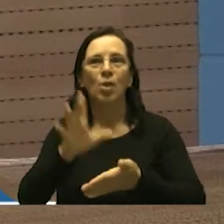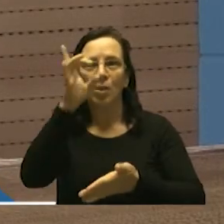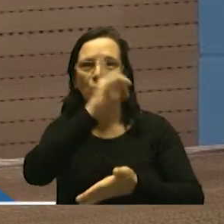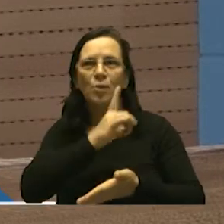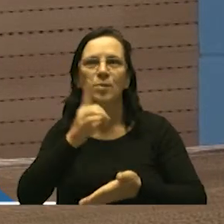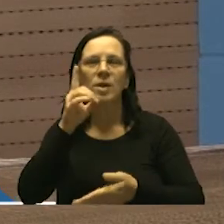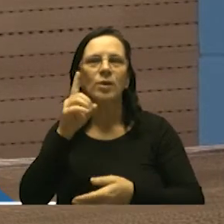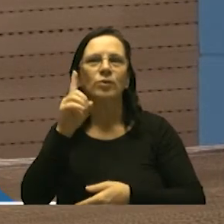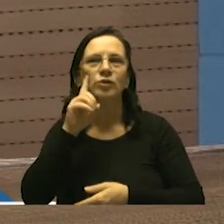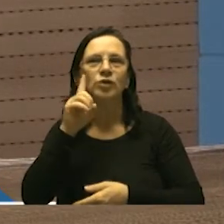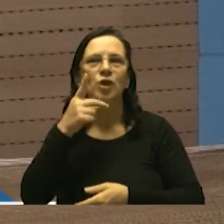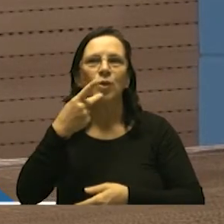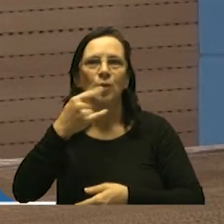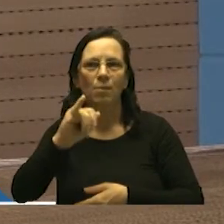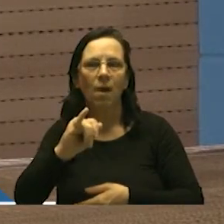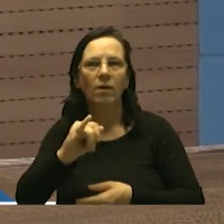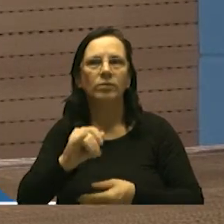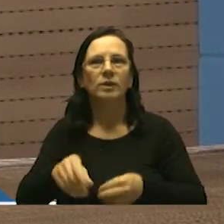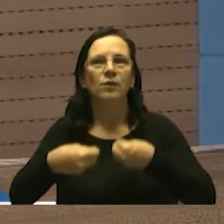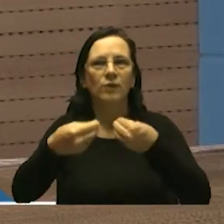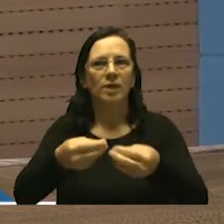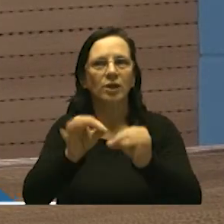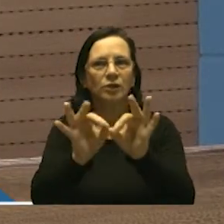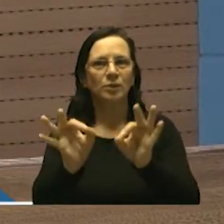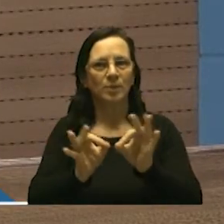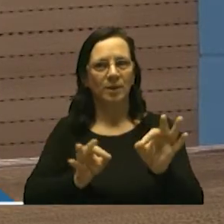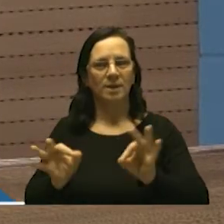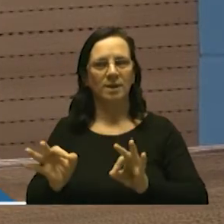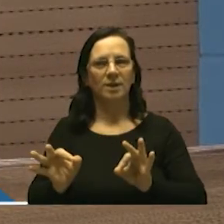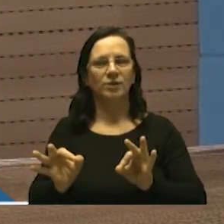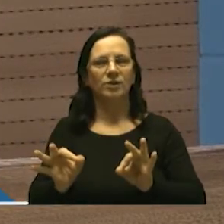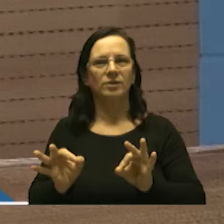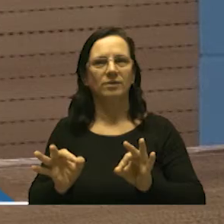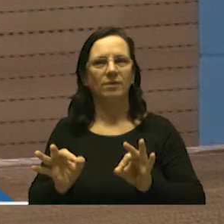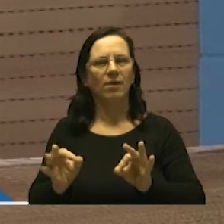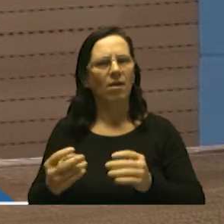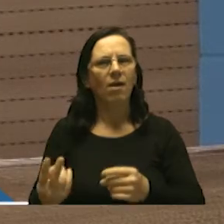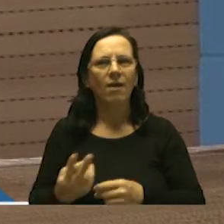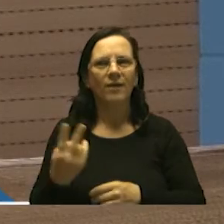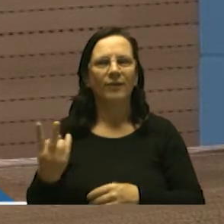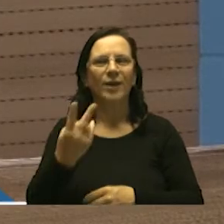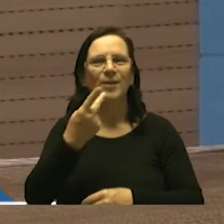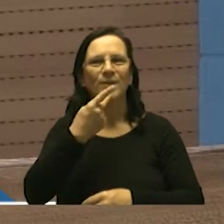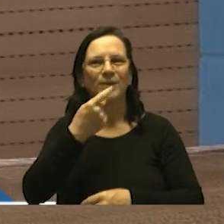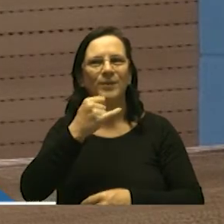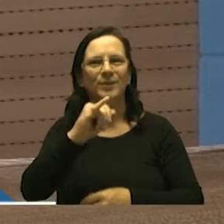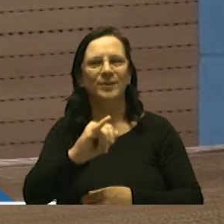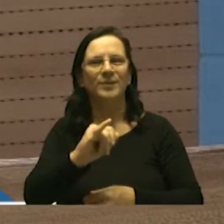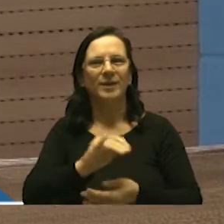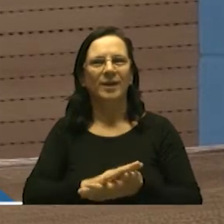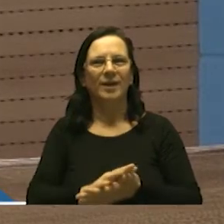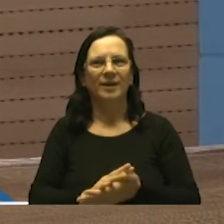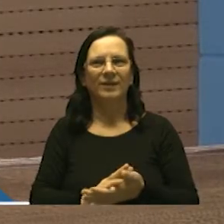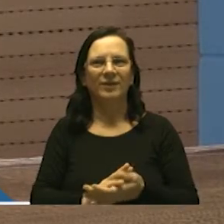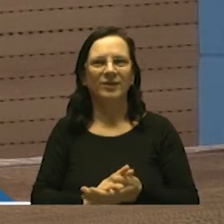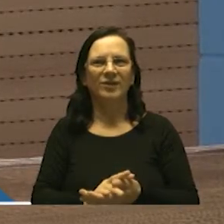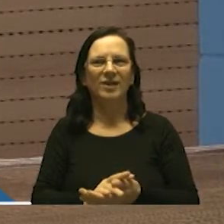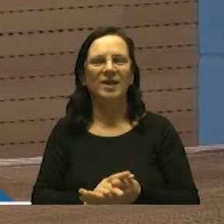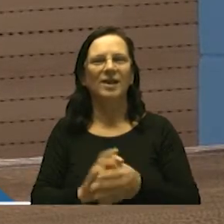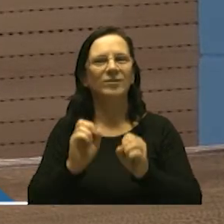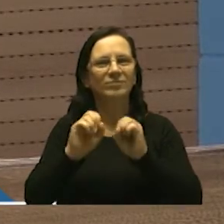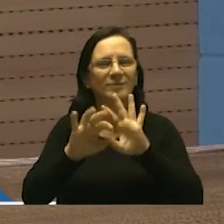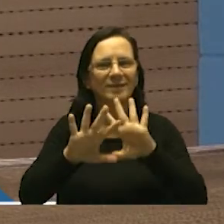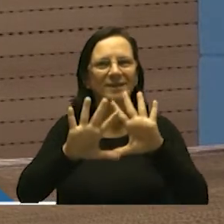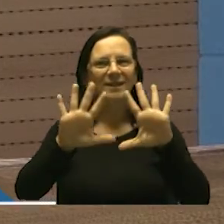ele corria para presentear o pai ali você descobria o valor do pai era naquele momento que você começava a descobrir